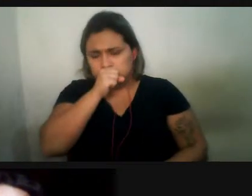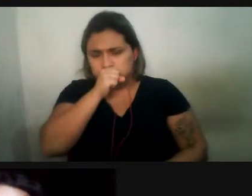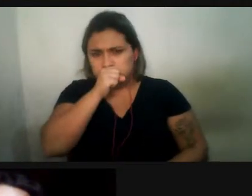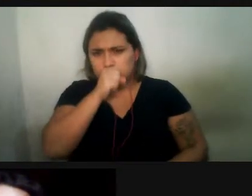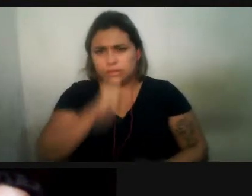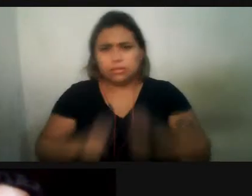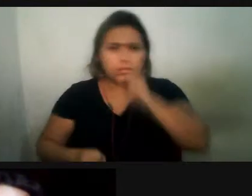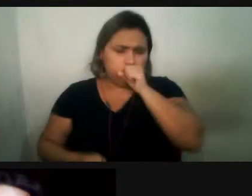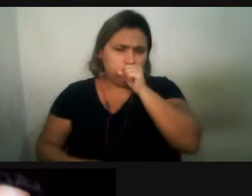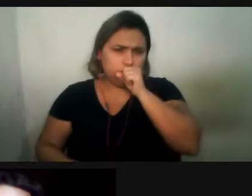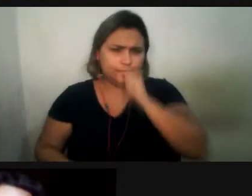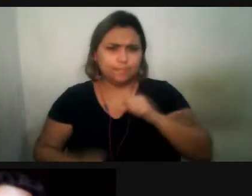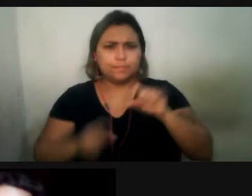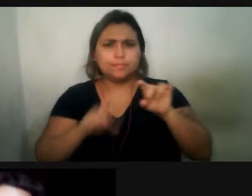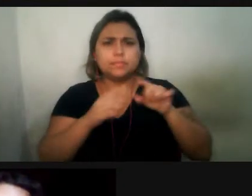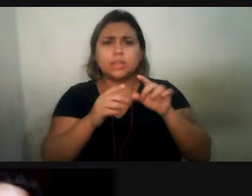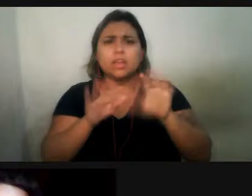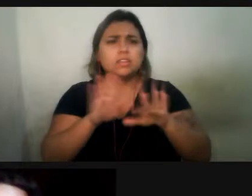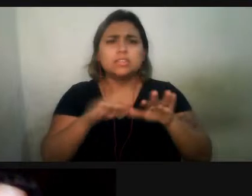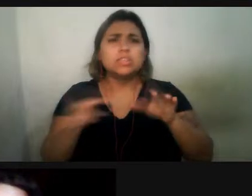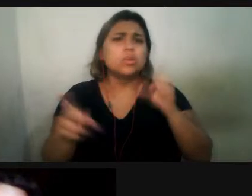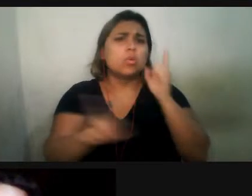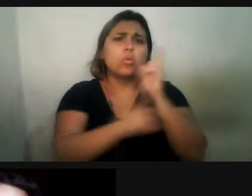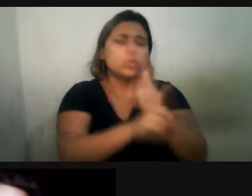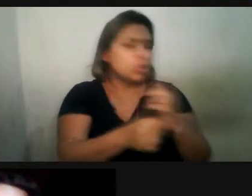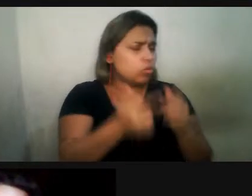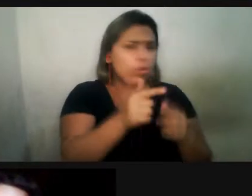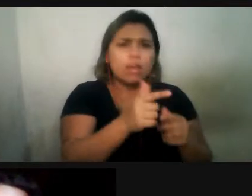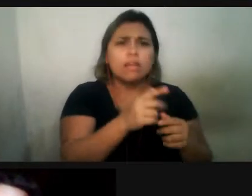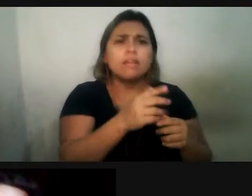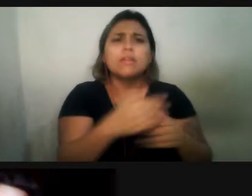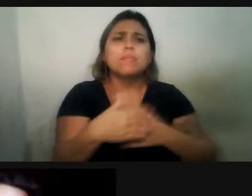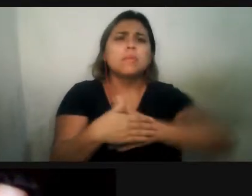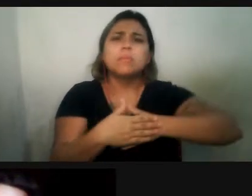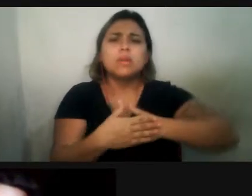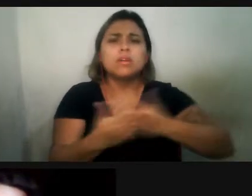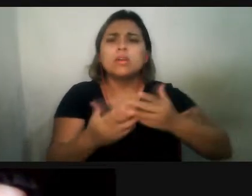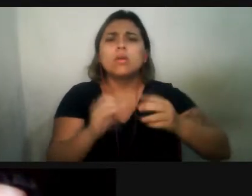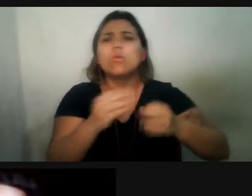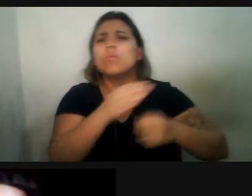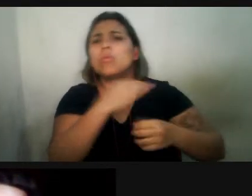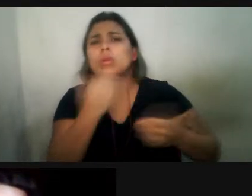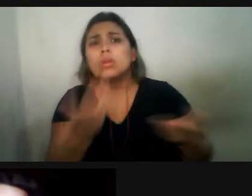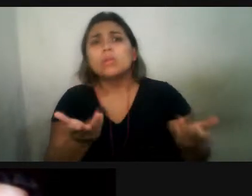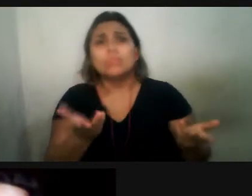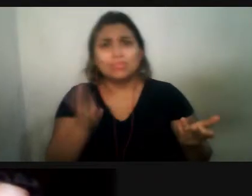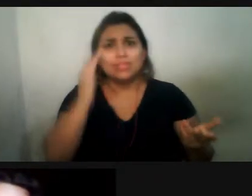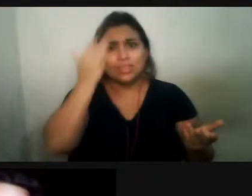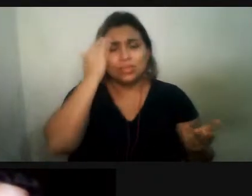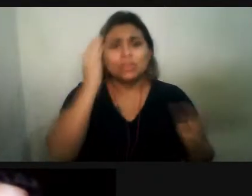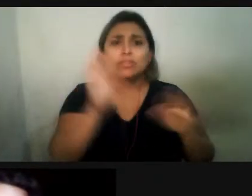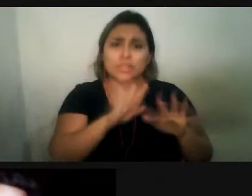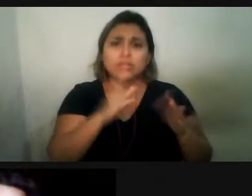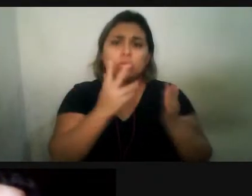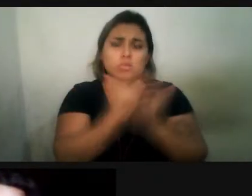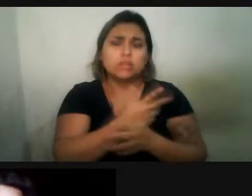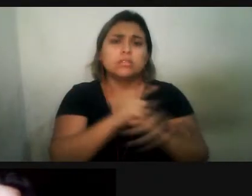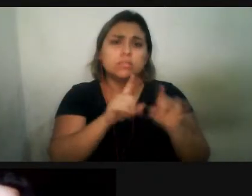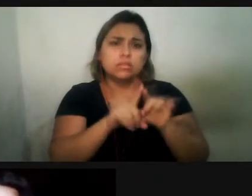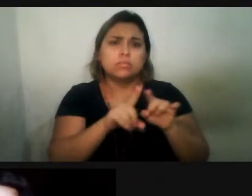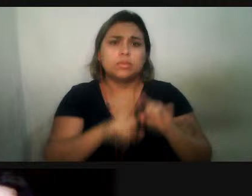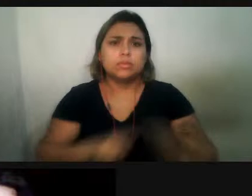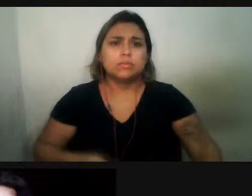o filhote, não é mais filhote da outra vez que tu foi ou então às vezes o bicho morre, né, a gente teve casos do filhote que morreu já,